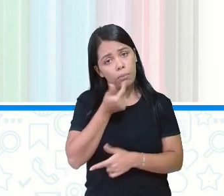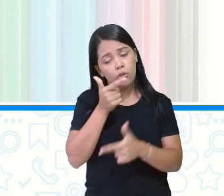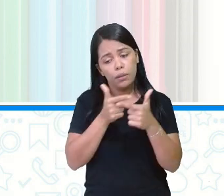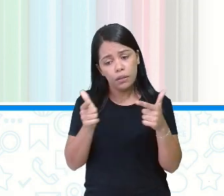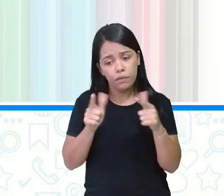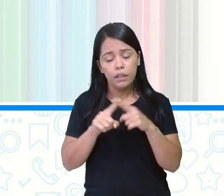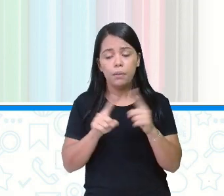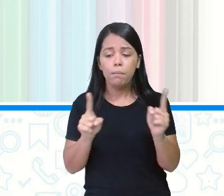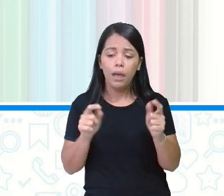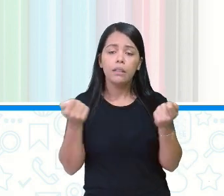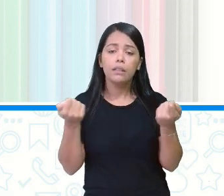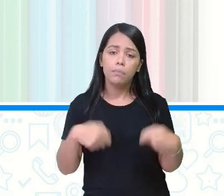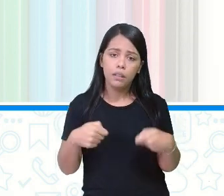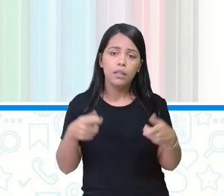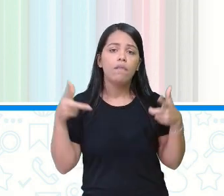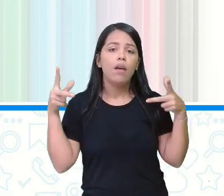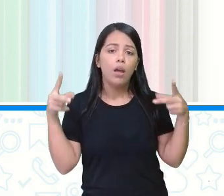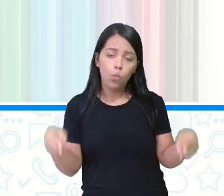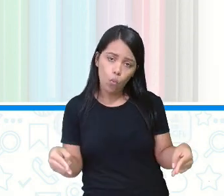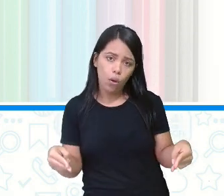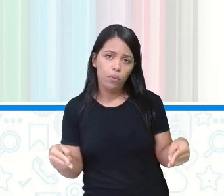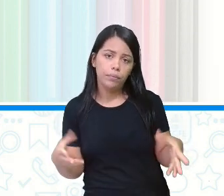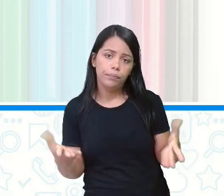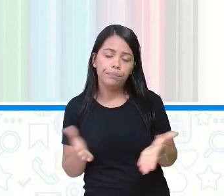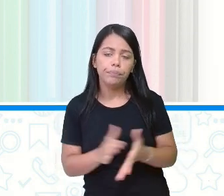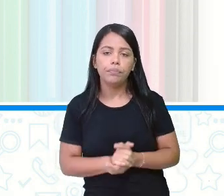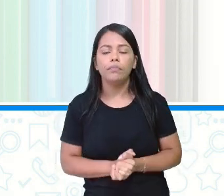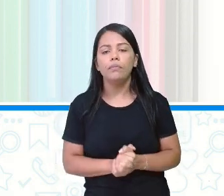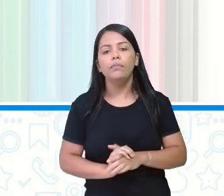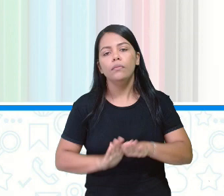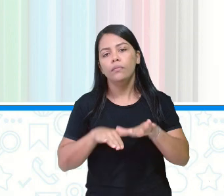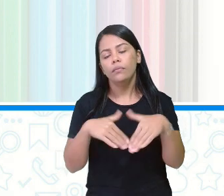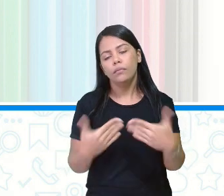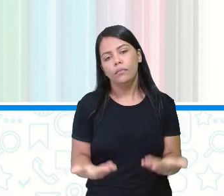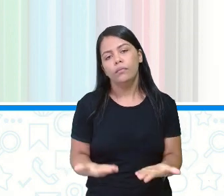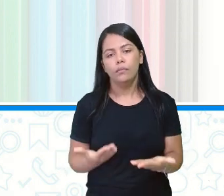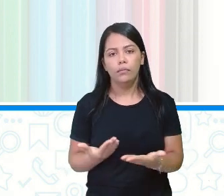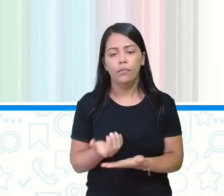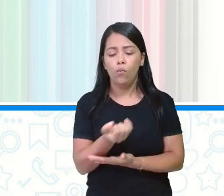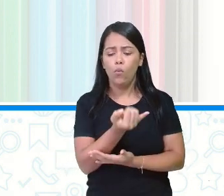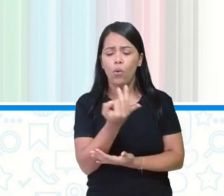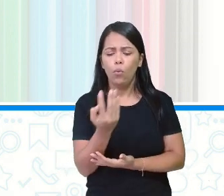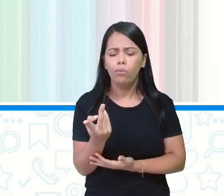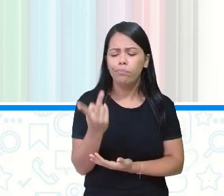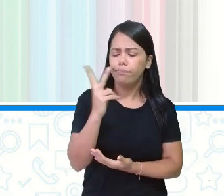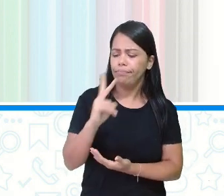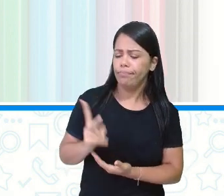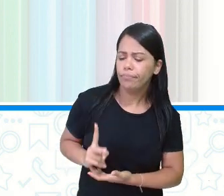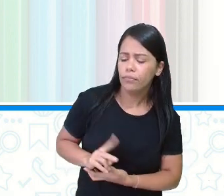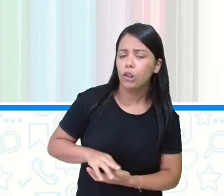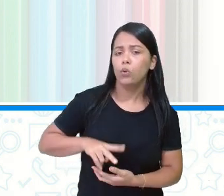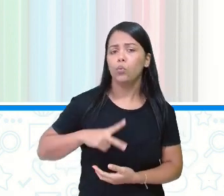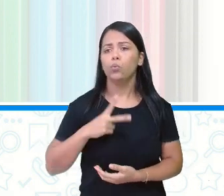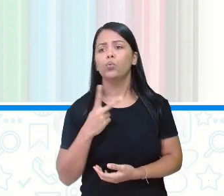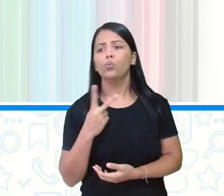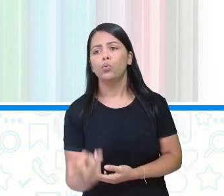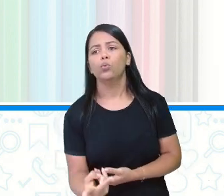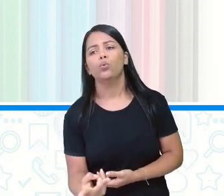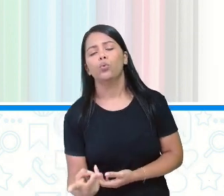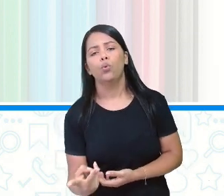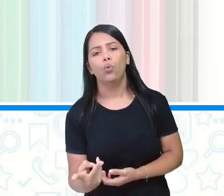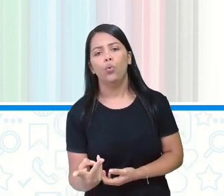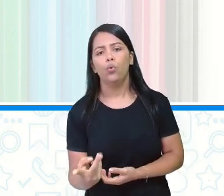né, precisava ser igualmente. Então, quantas vezes o 2 cabe aí